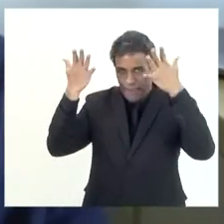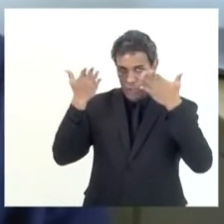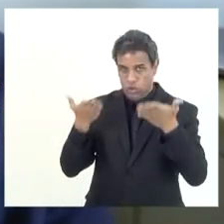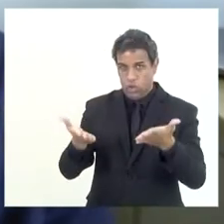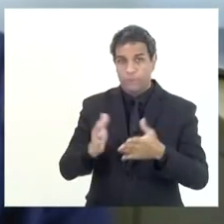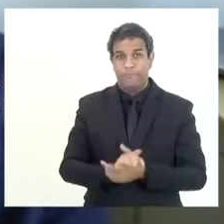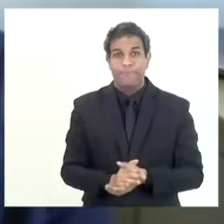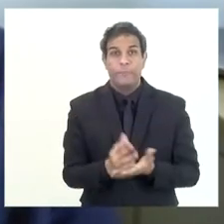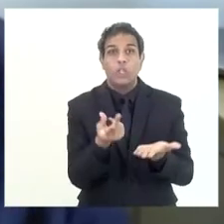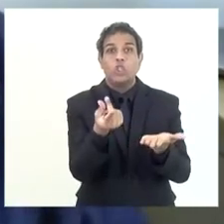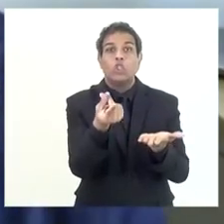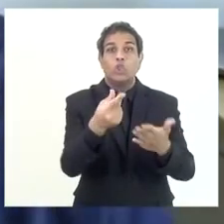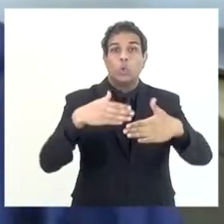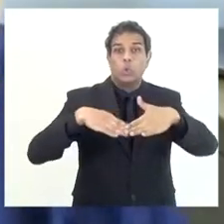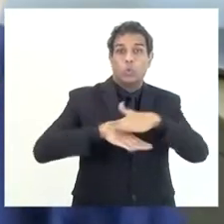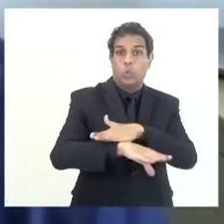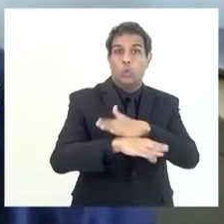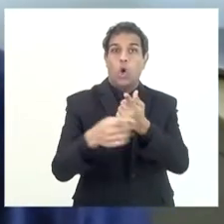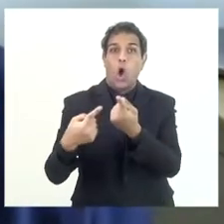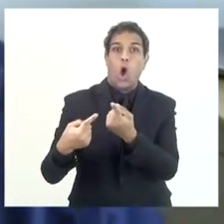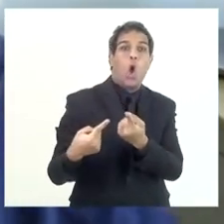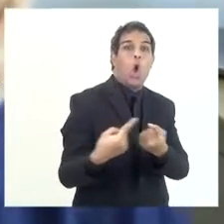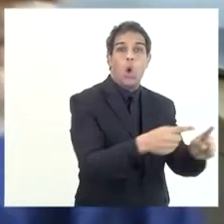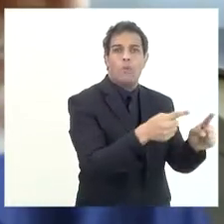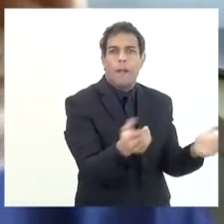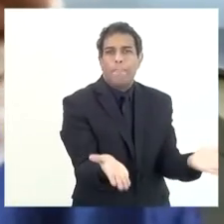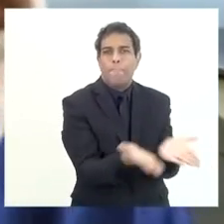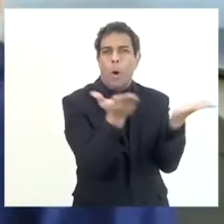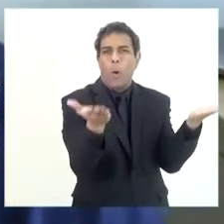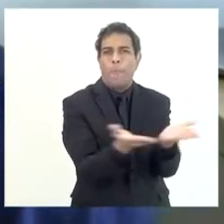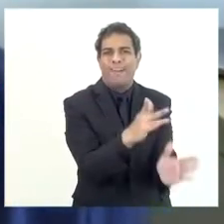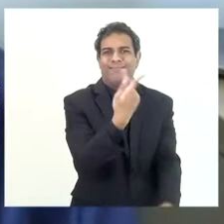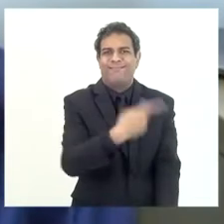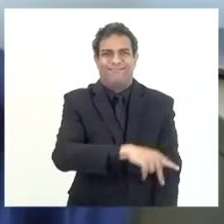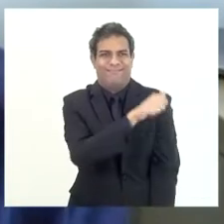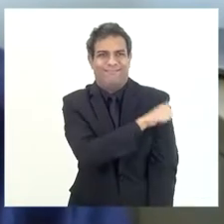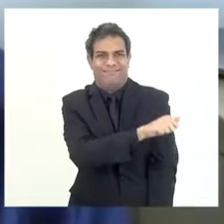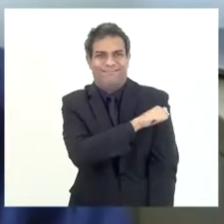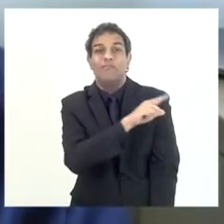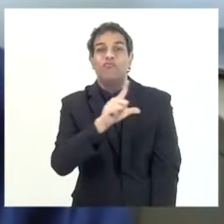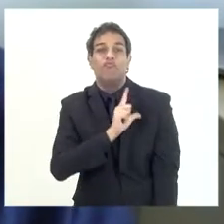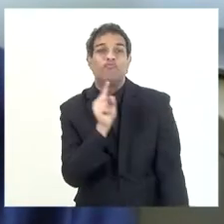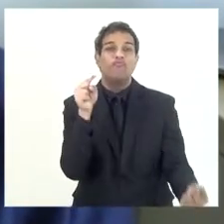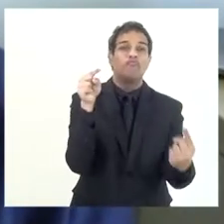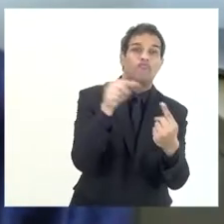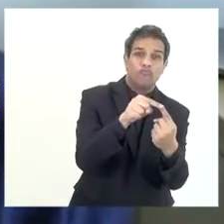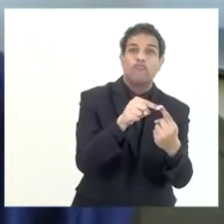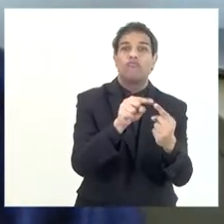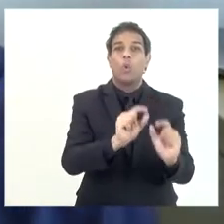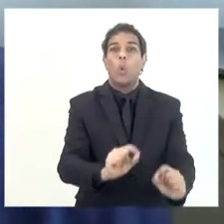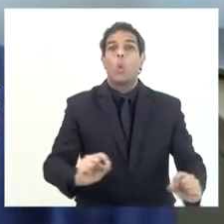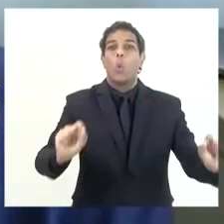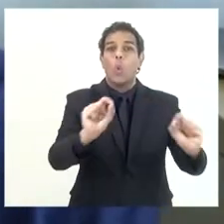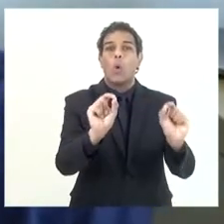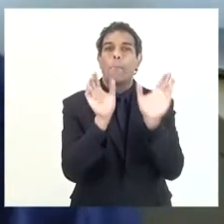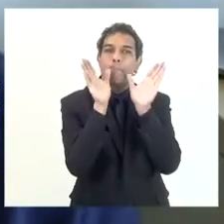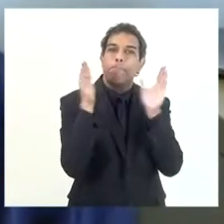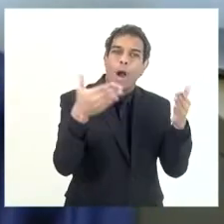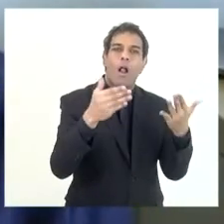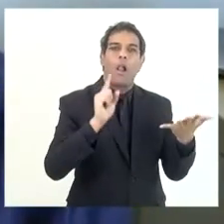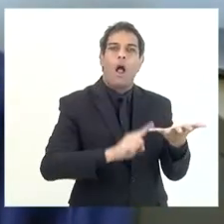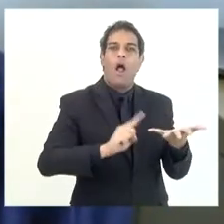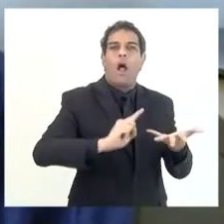O Fundo Estadual de Combate à Podreza tem destinações múltiplas e específicas